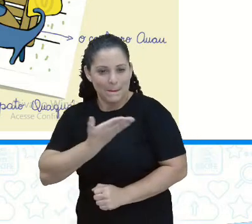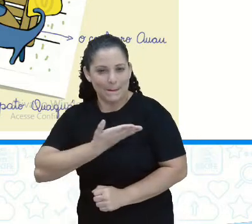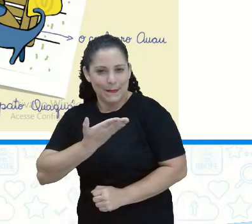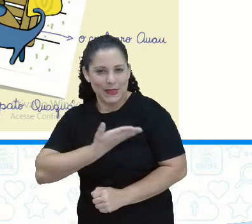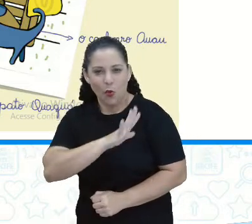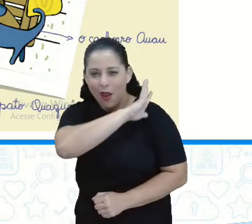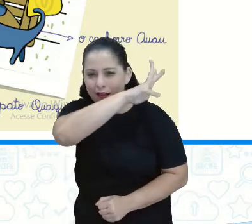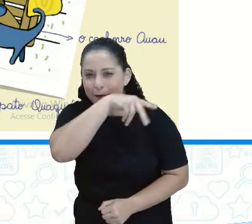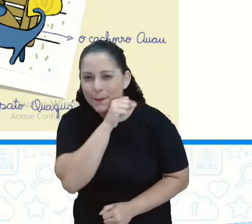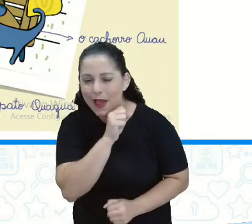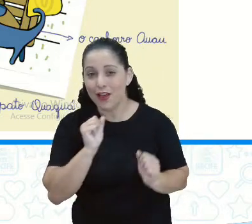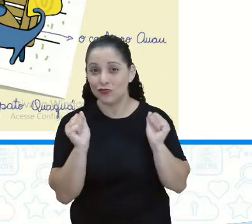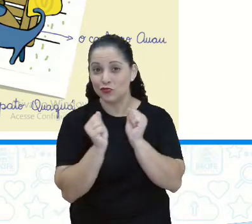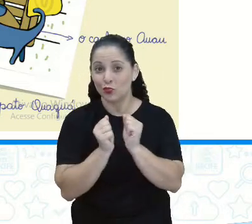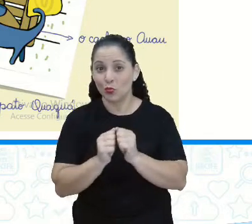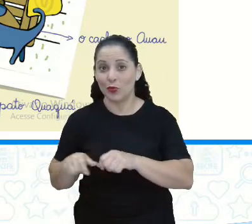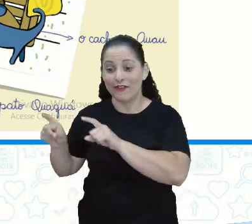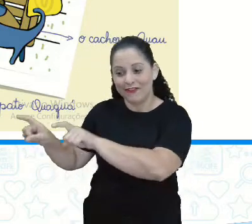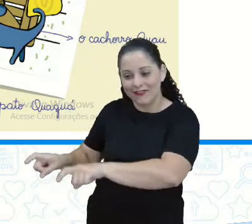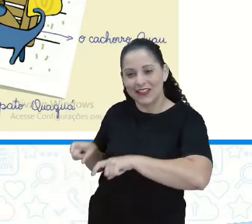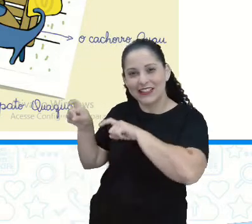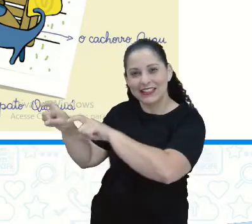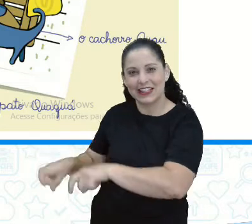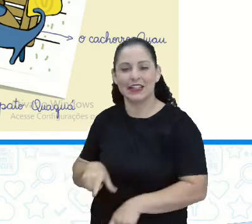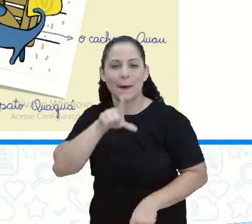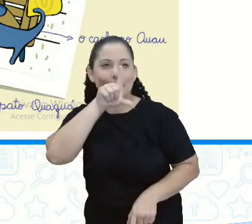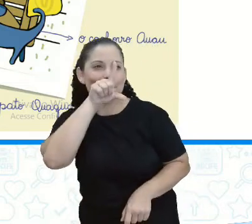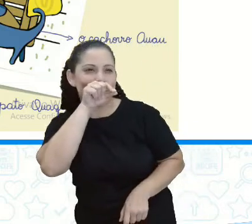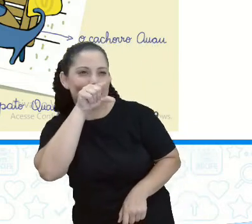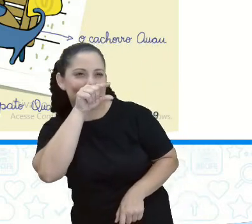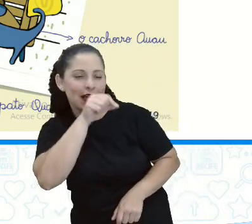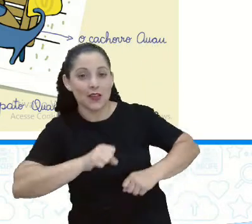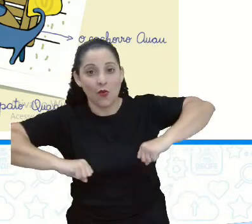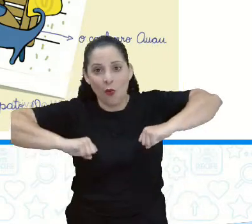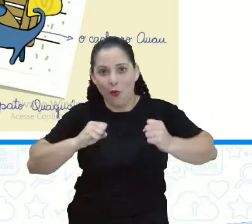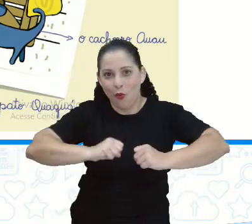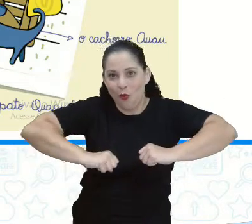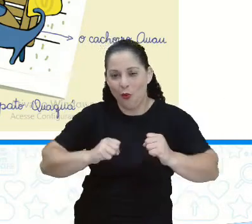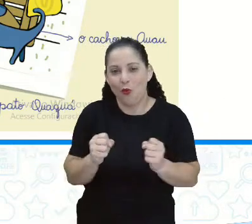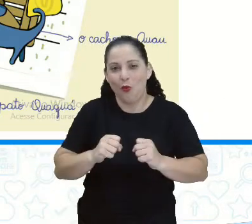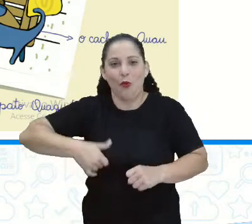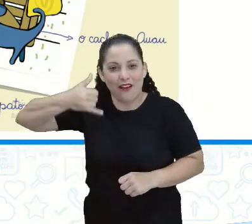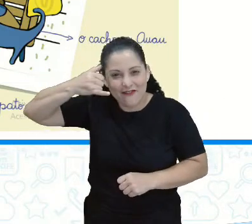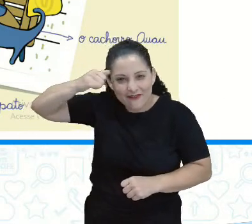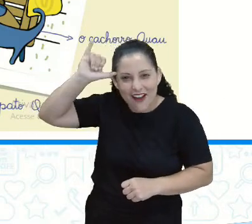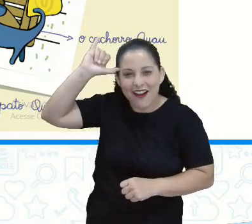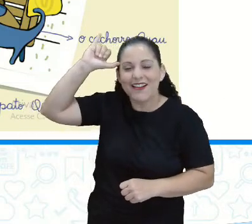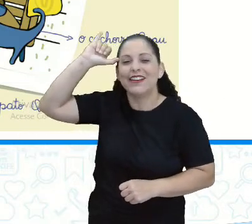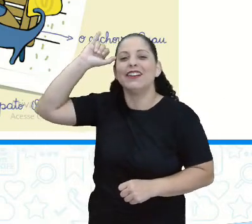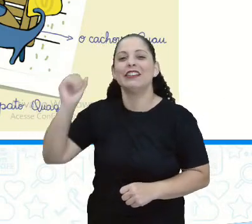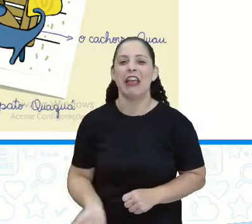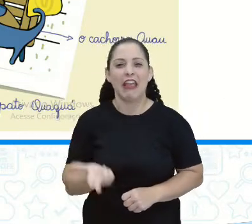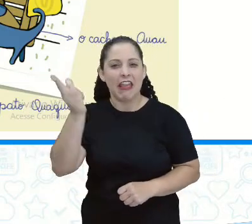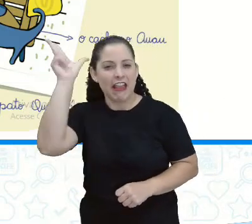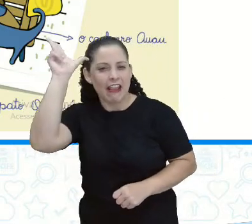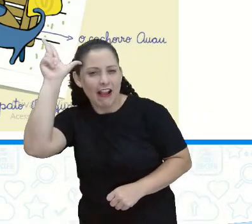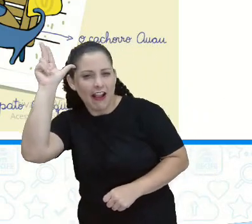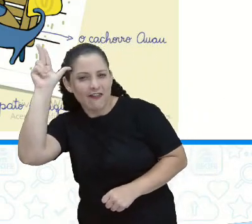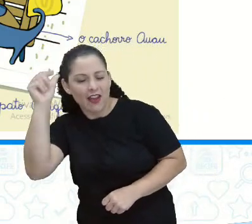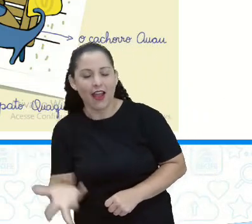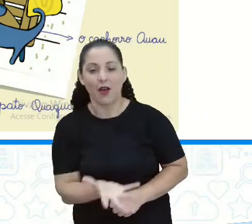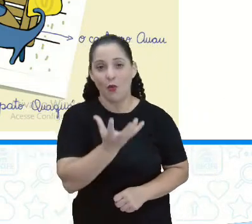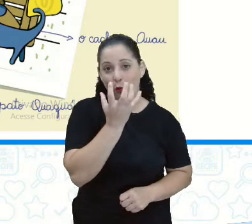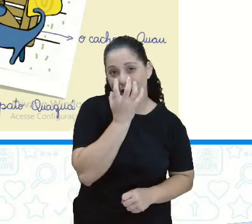Cavalo Pocotó Passarinho Piu Piu Vaca Mumu Eu Gato Minhau